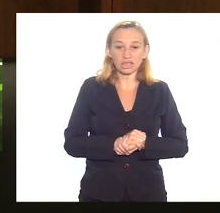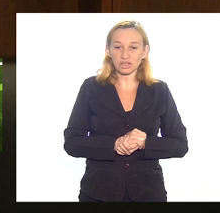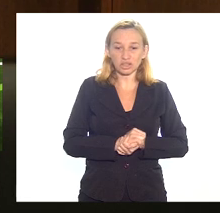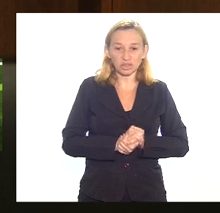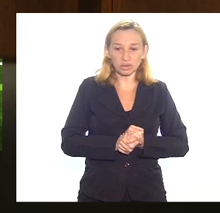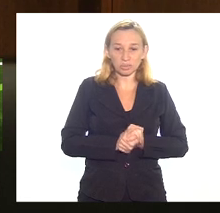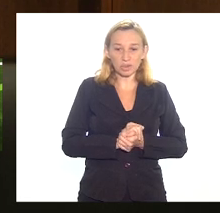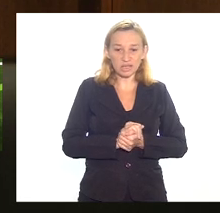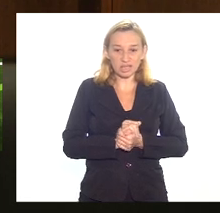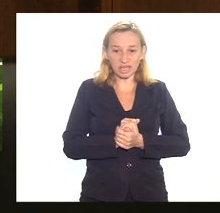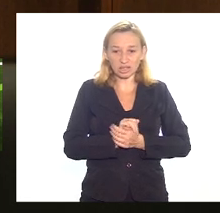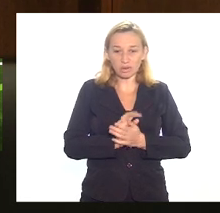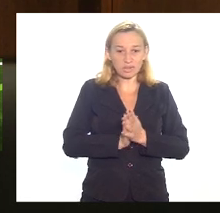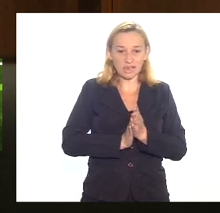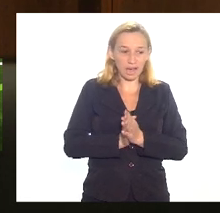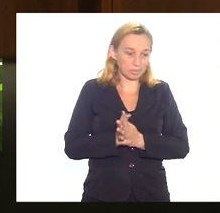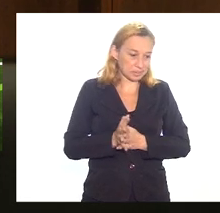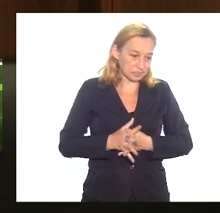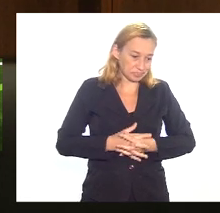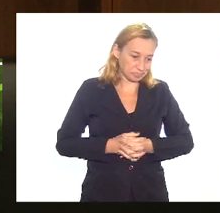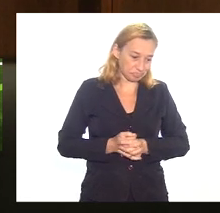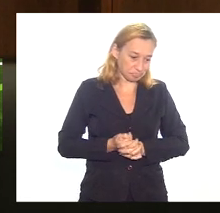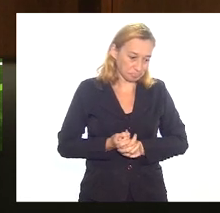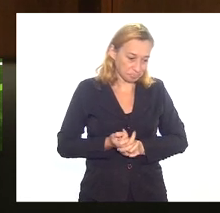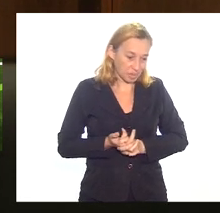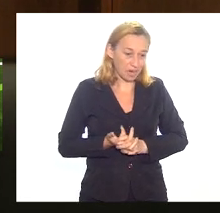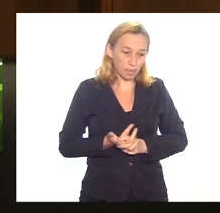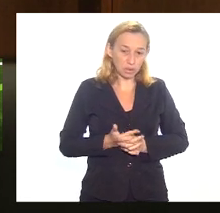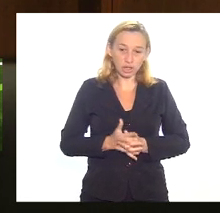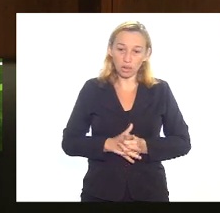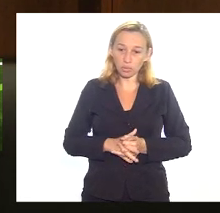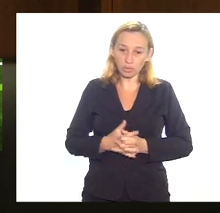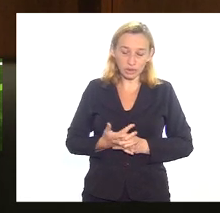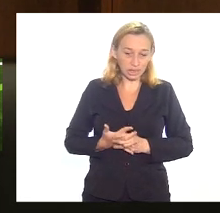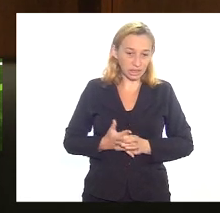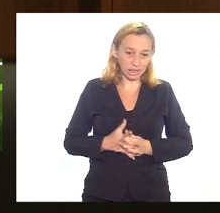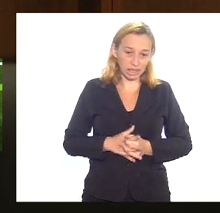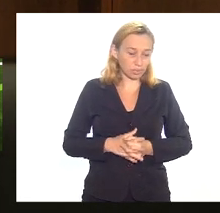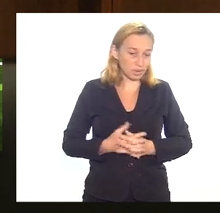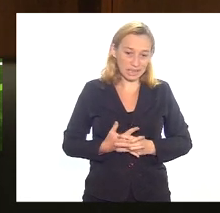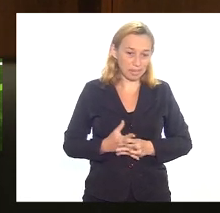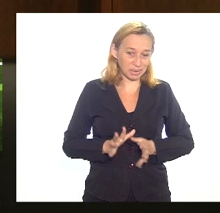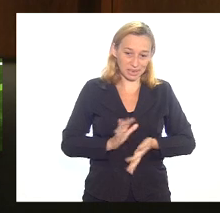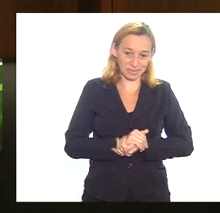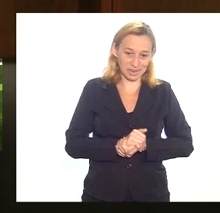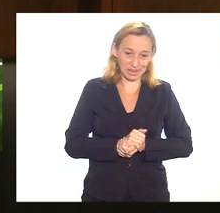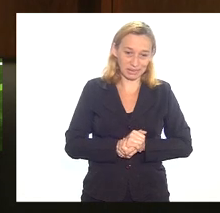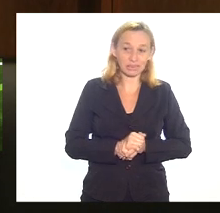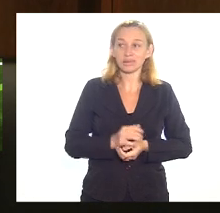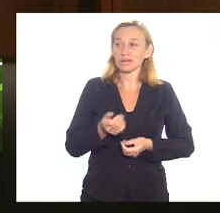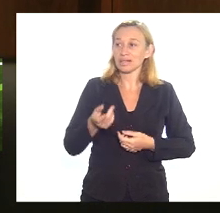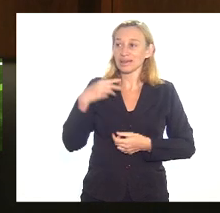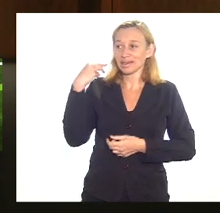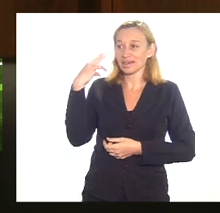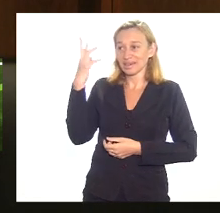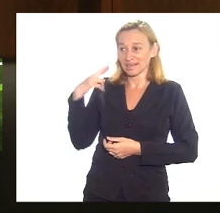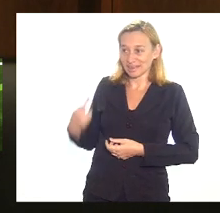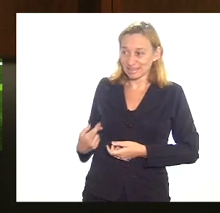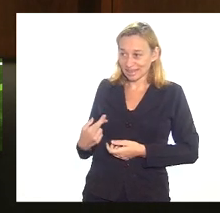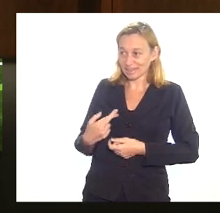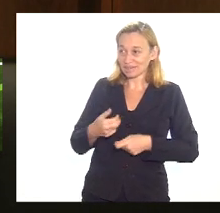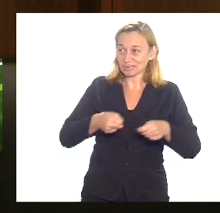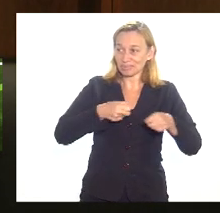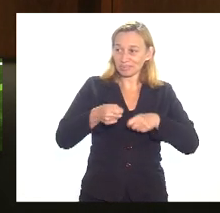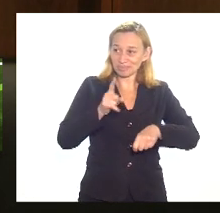eleomar então a deputada renata por favor renata por favor vamos ver se a gente consegue controlar o tempo de três minutos